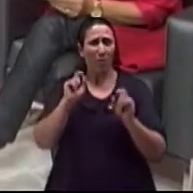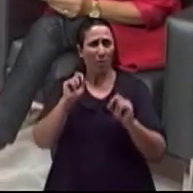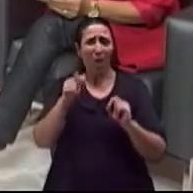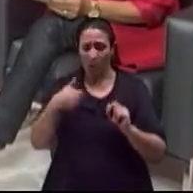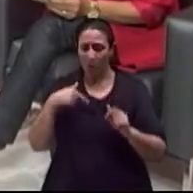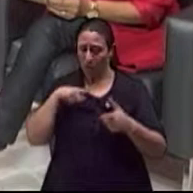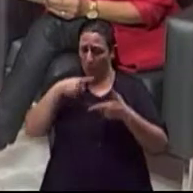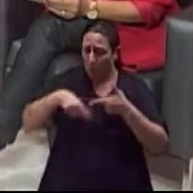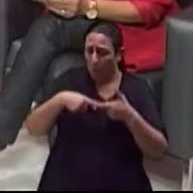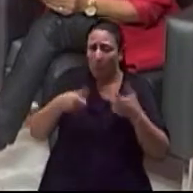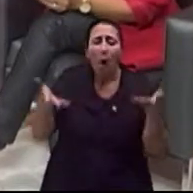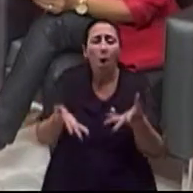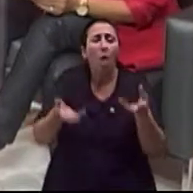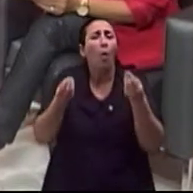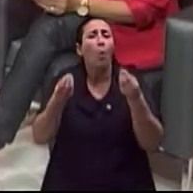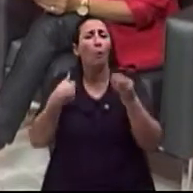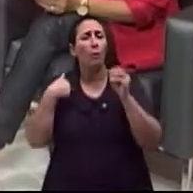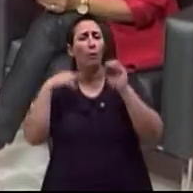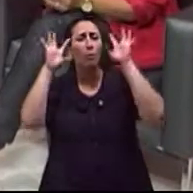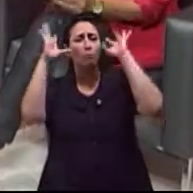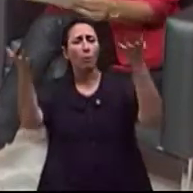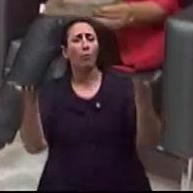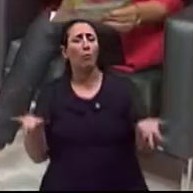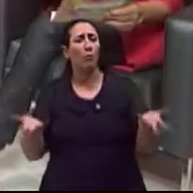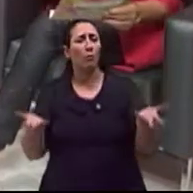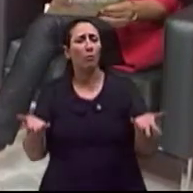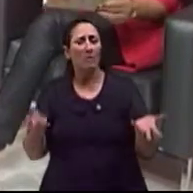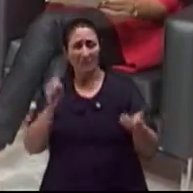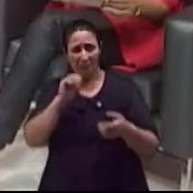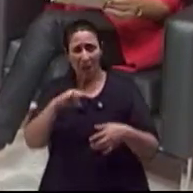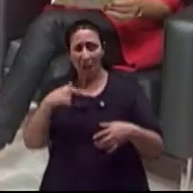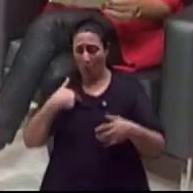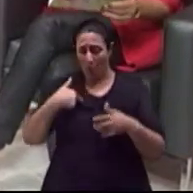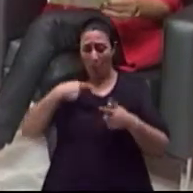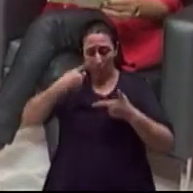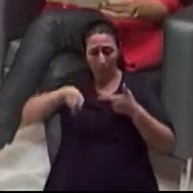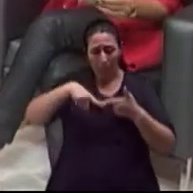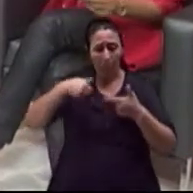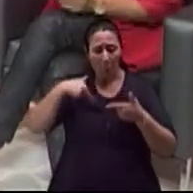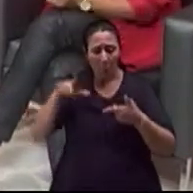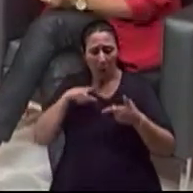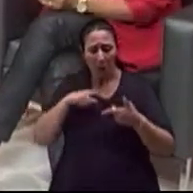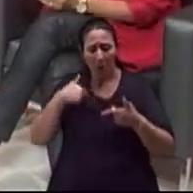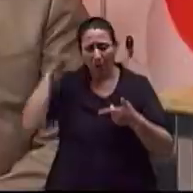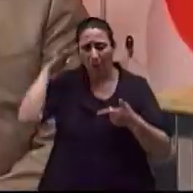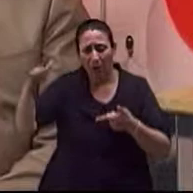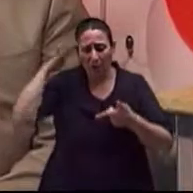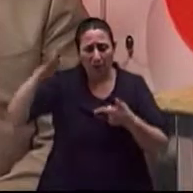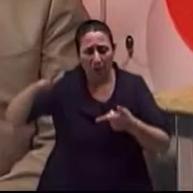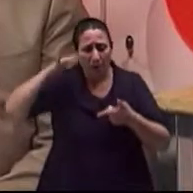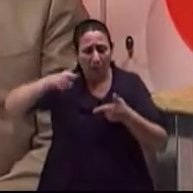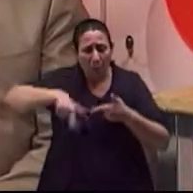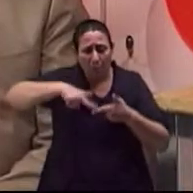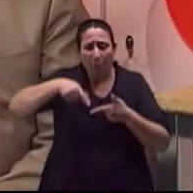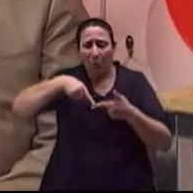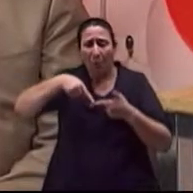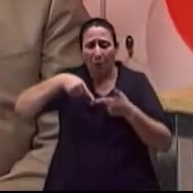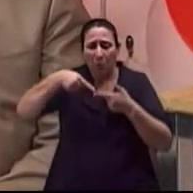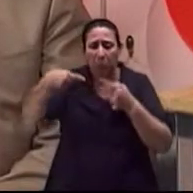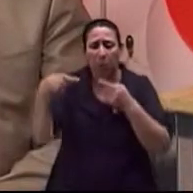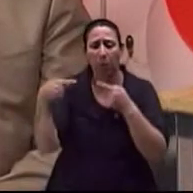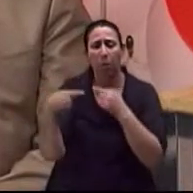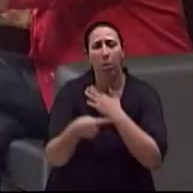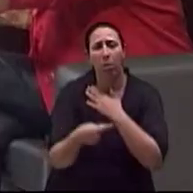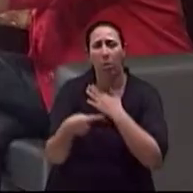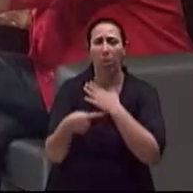com o problema que eu tenho Se eu deixo ele tomar conta de mim Fica mais difícil ainda Agora, se eu tomo conta dele Eu, de vez em quando,